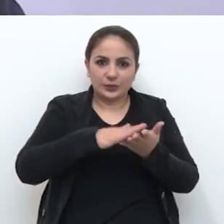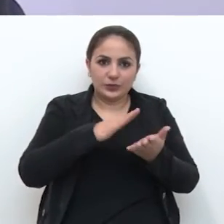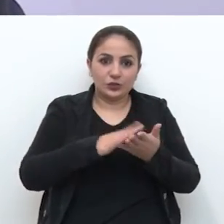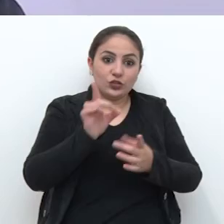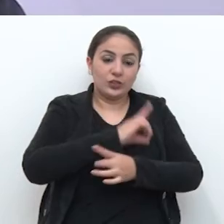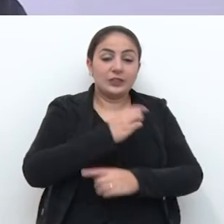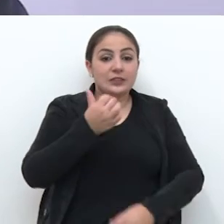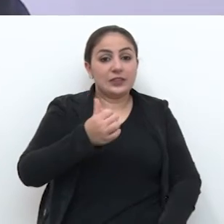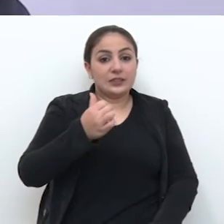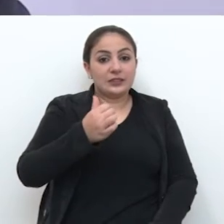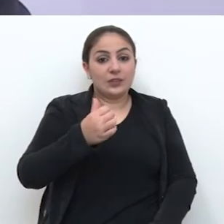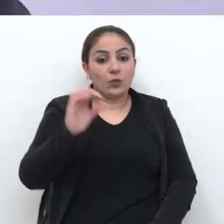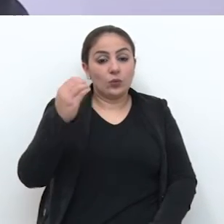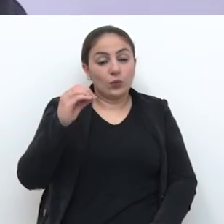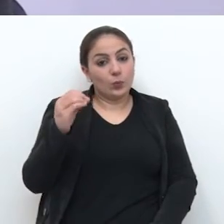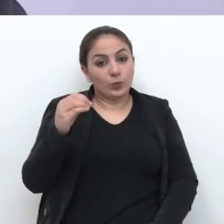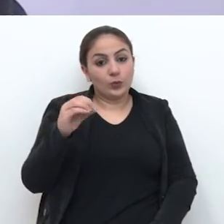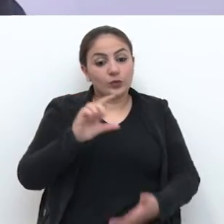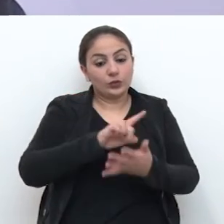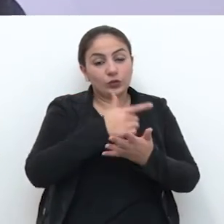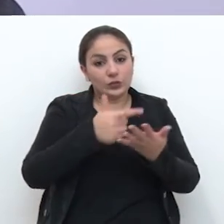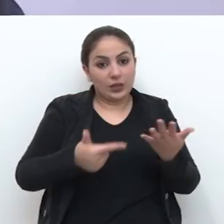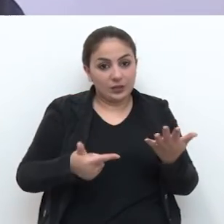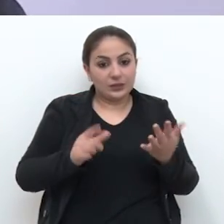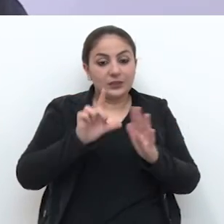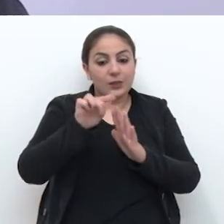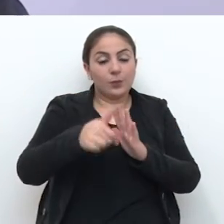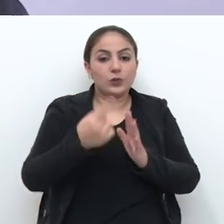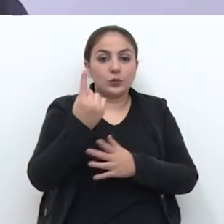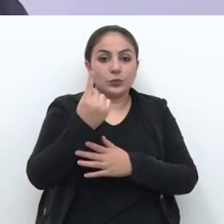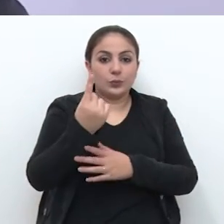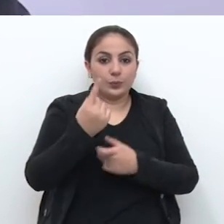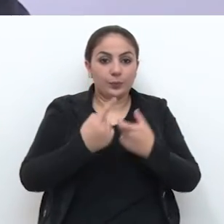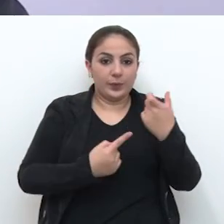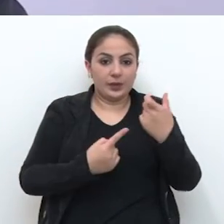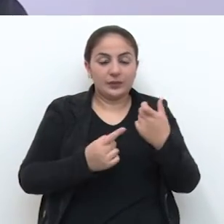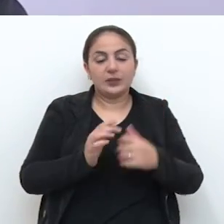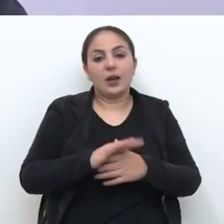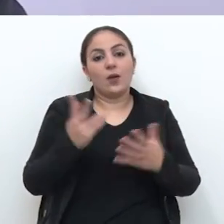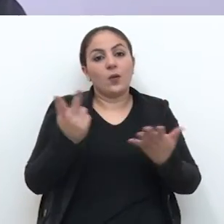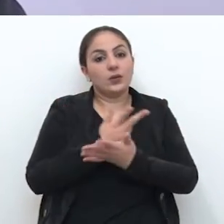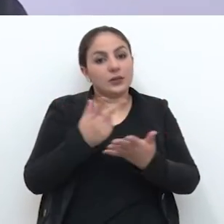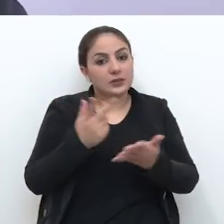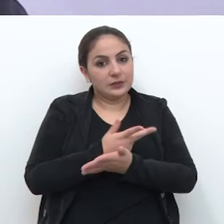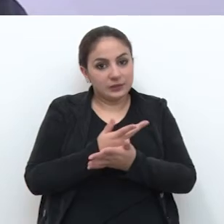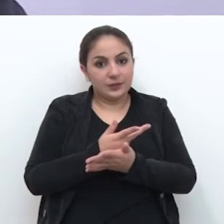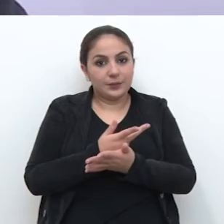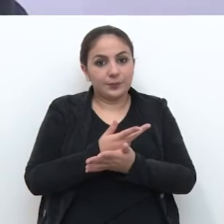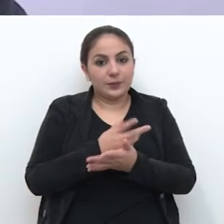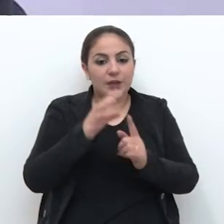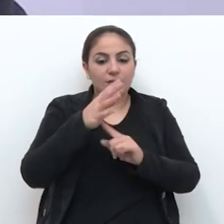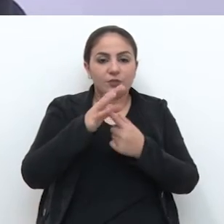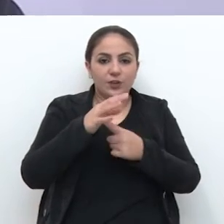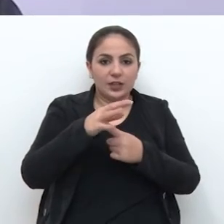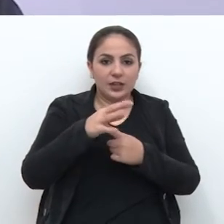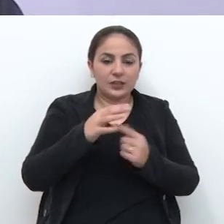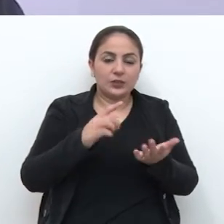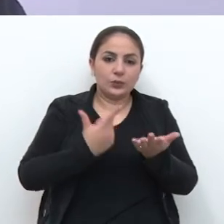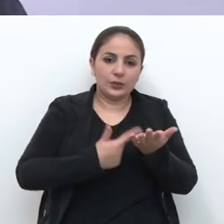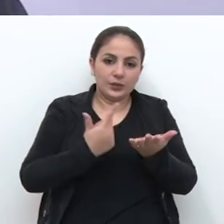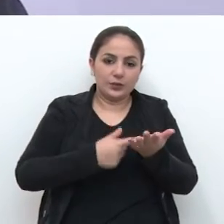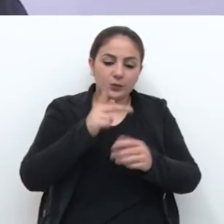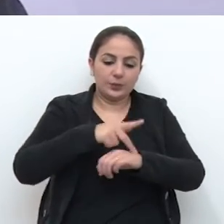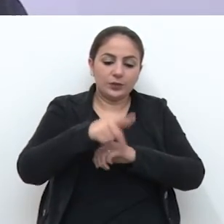de outubro na jornada. E logo após, um mês depois, durante a Feira do Livro de Passo Fundo, nós vamos escolher a data